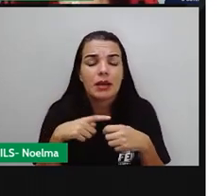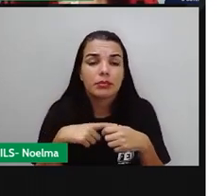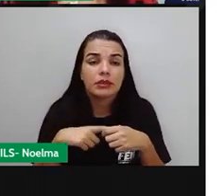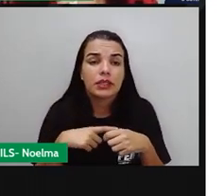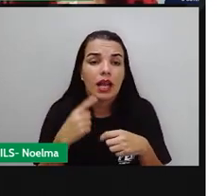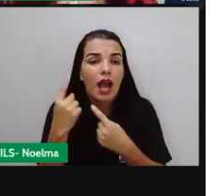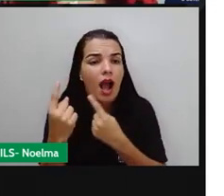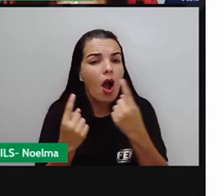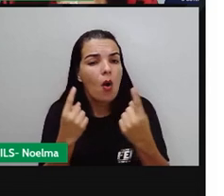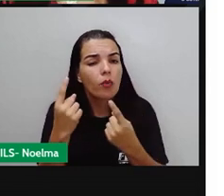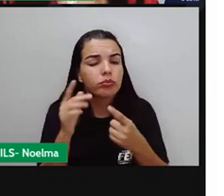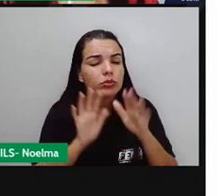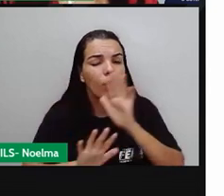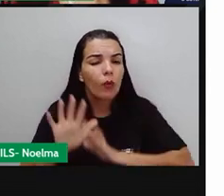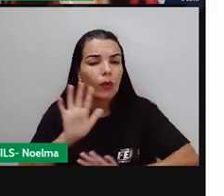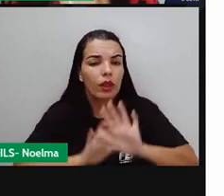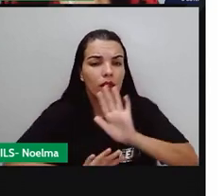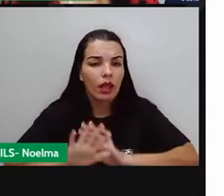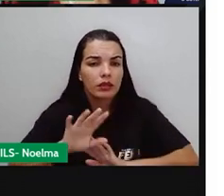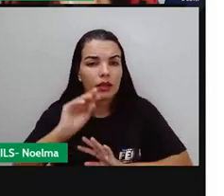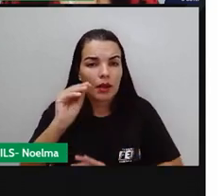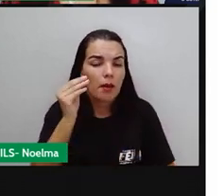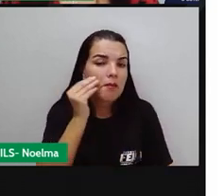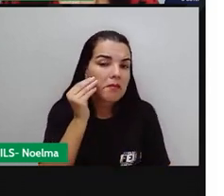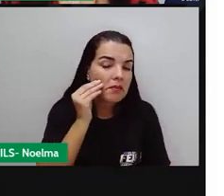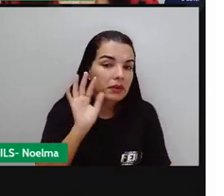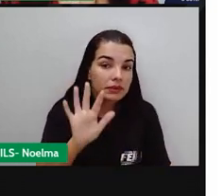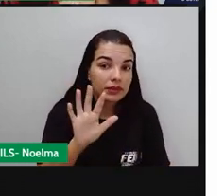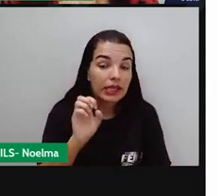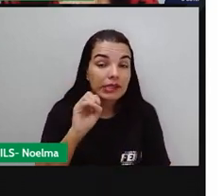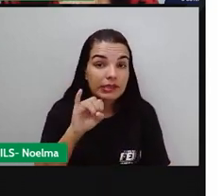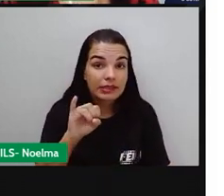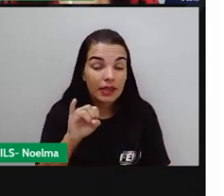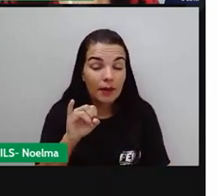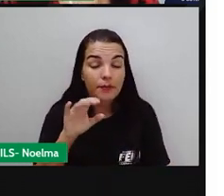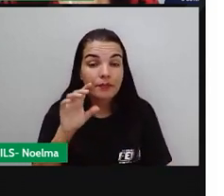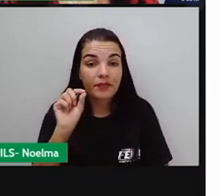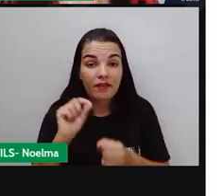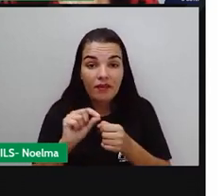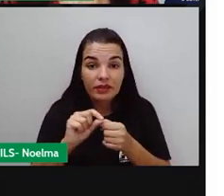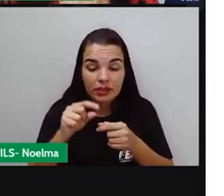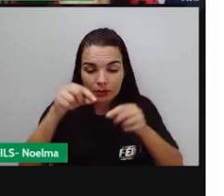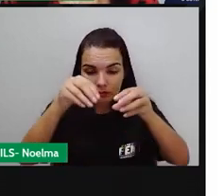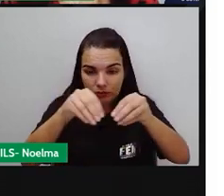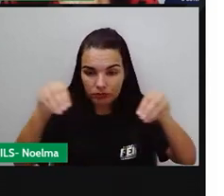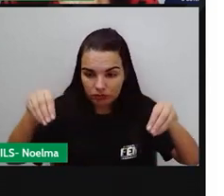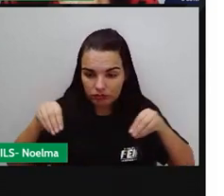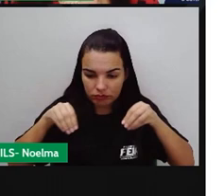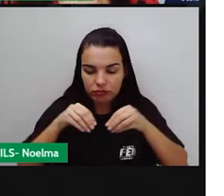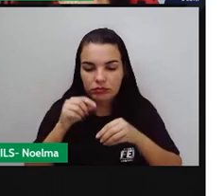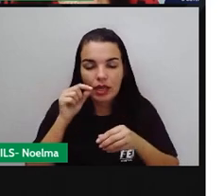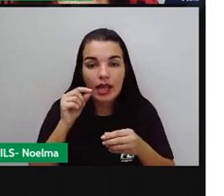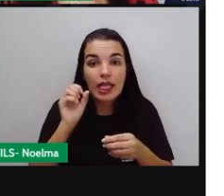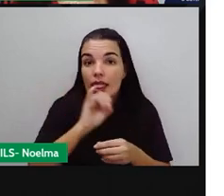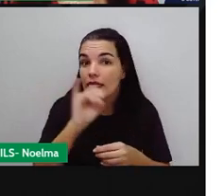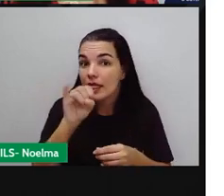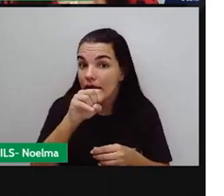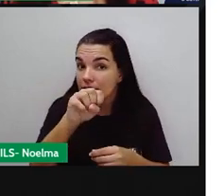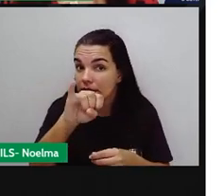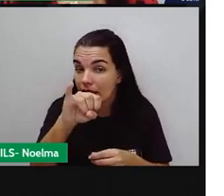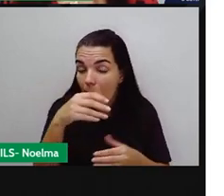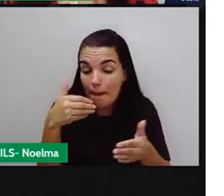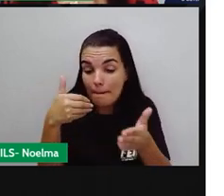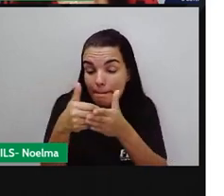cuidados em relação a ela. Montar a fogueira também é uma atividade de risco. Não se aproxime da fogueira se estiver segurando